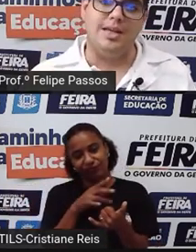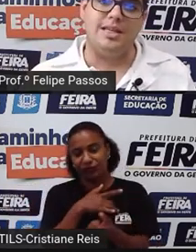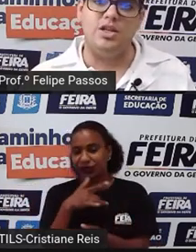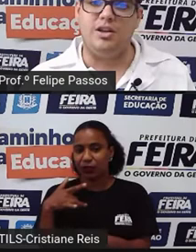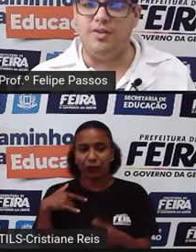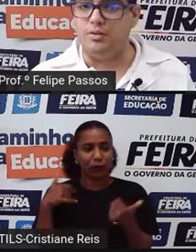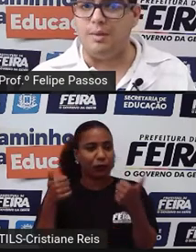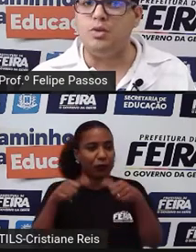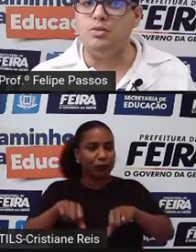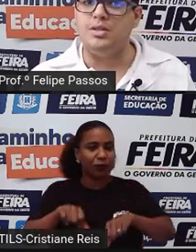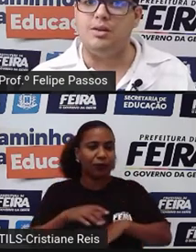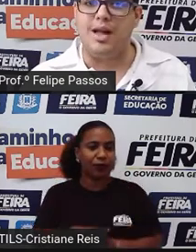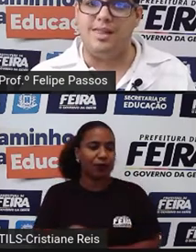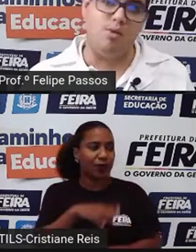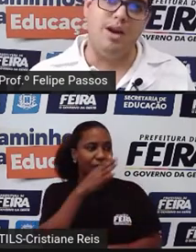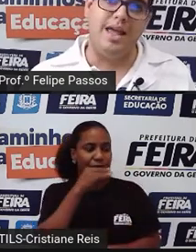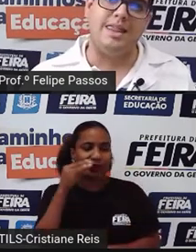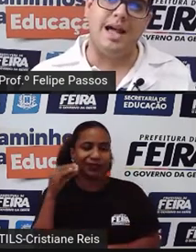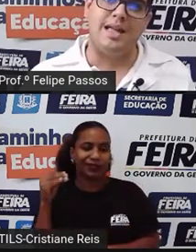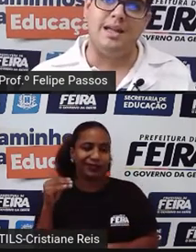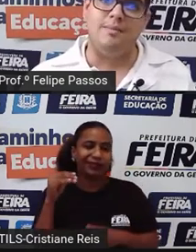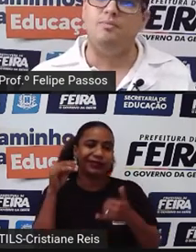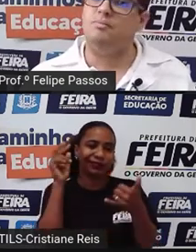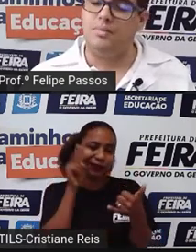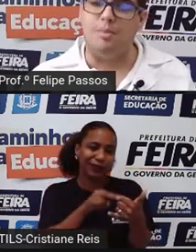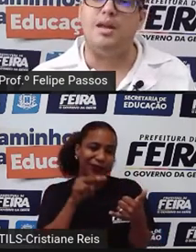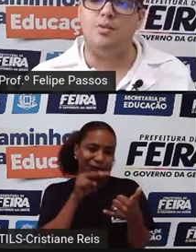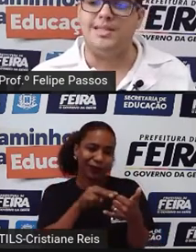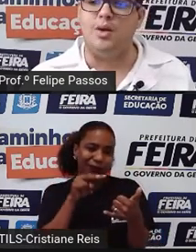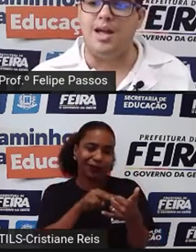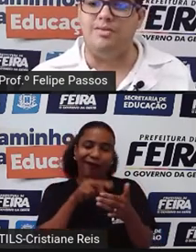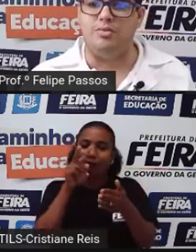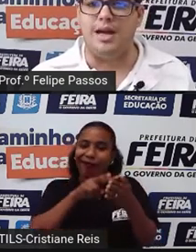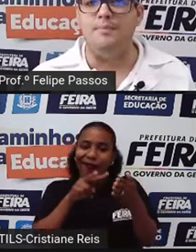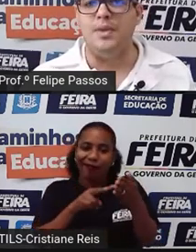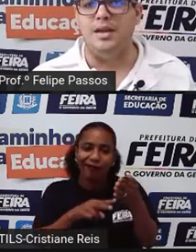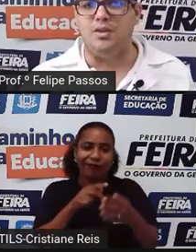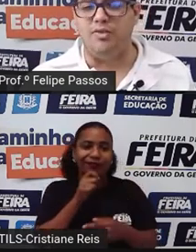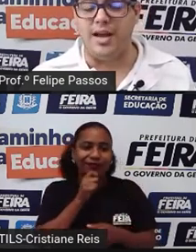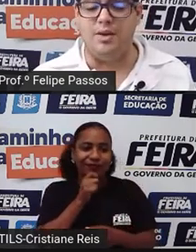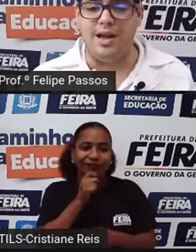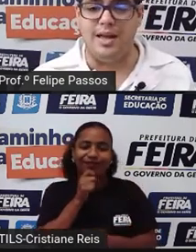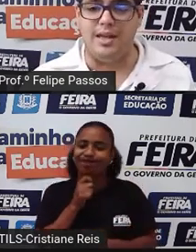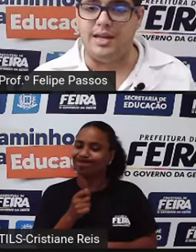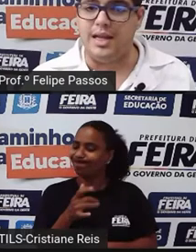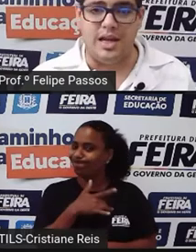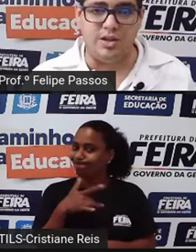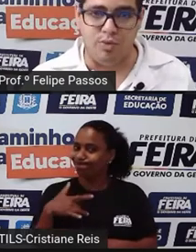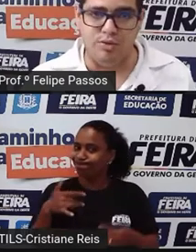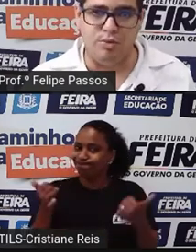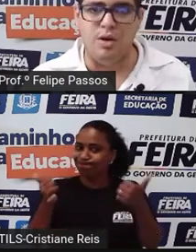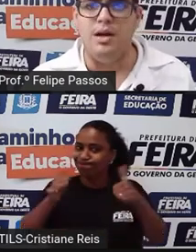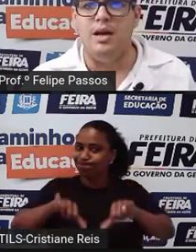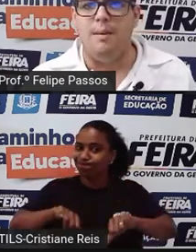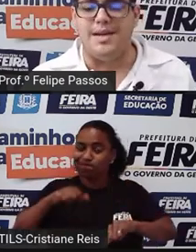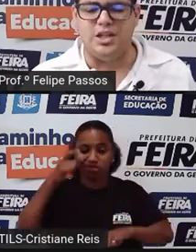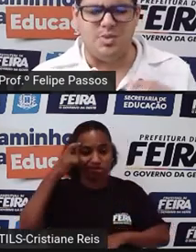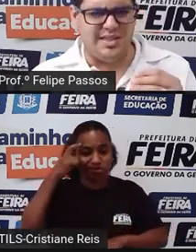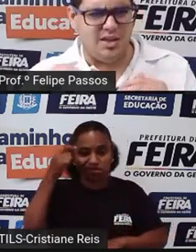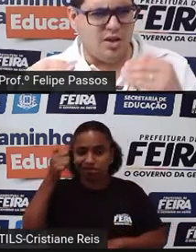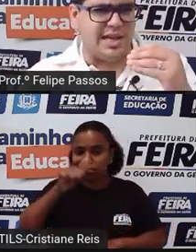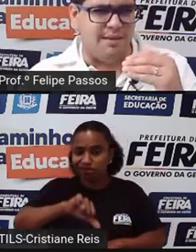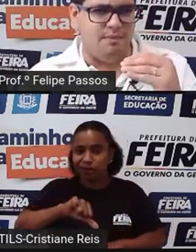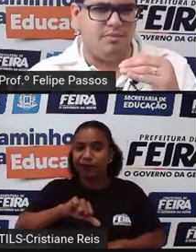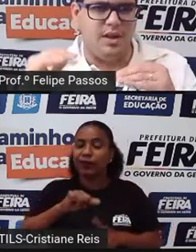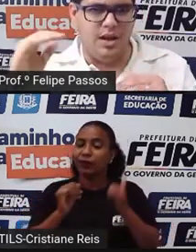Um adolescente que fica o tempo todo no celular e não lê nada, também não é saudável, tá? Então, fica aí um alerta. A internet é muito boa, mas a gente